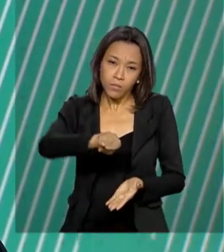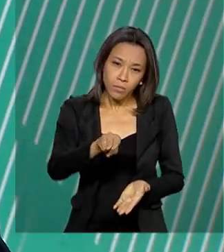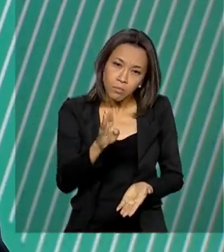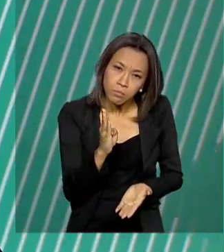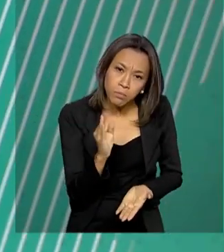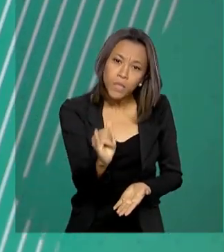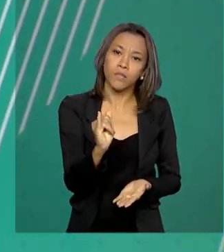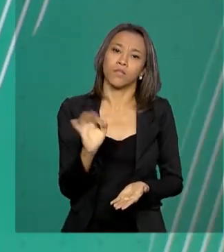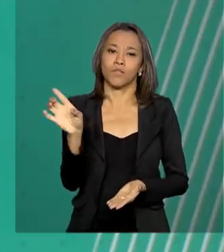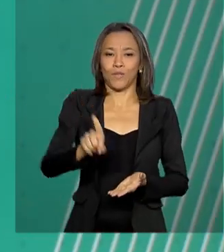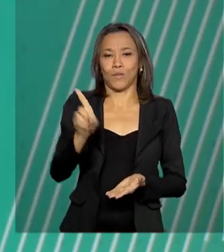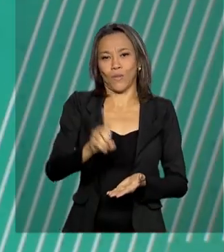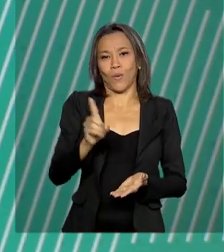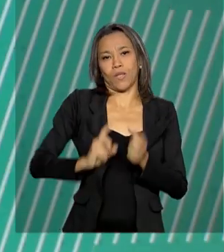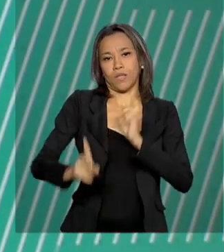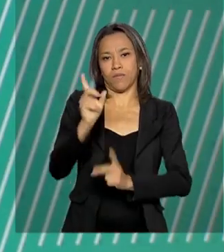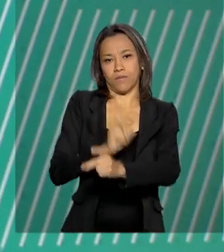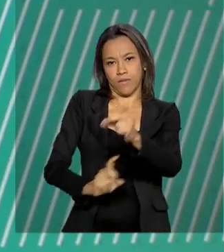comércio bilateral.